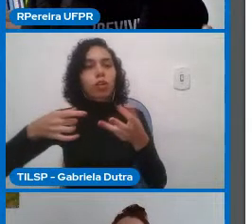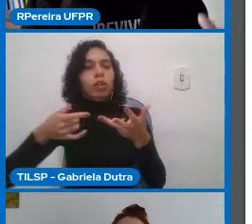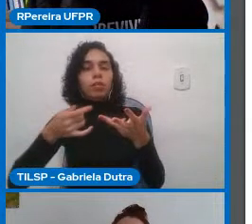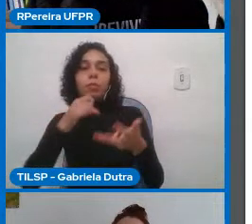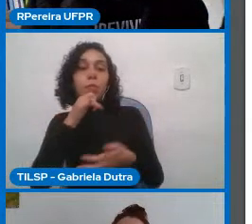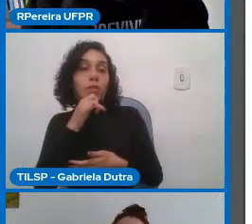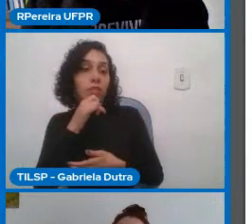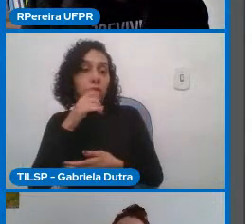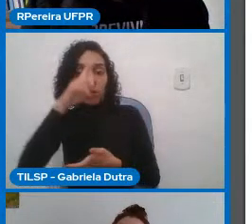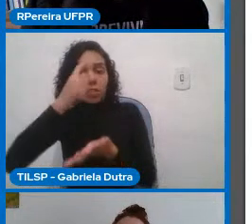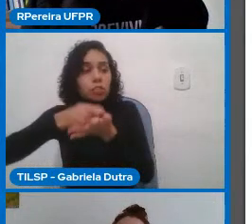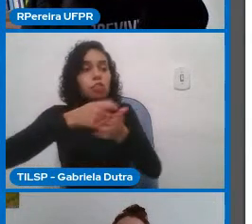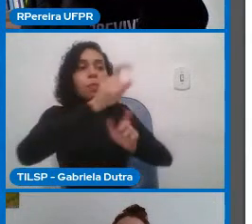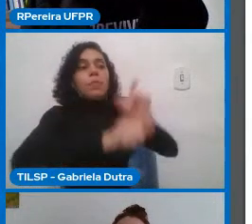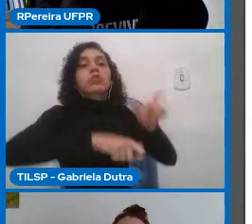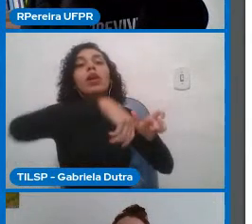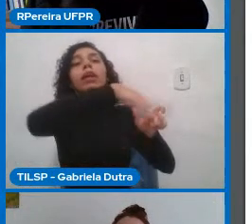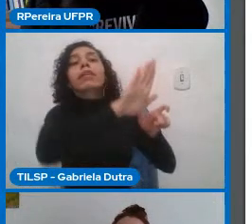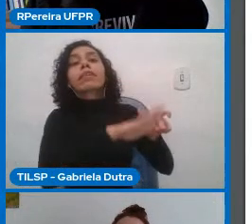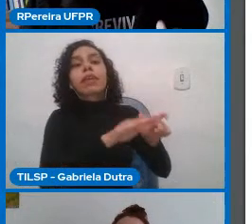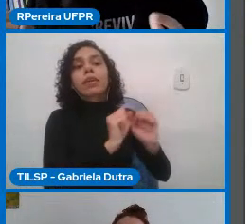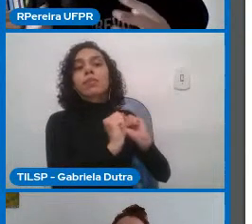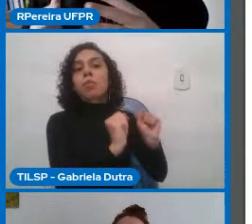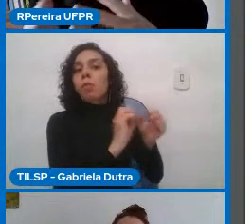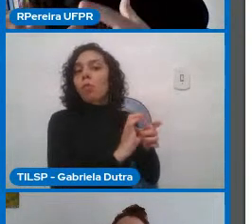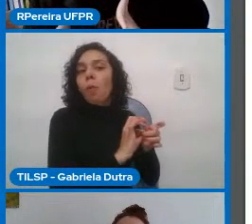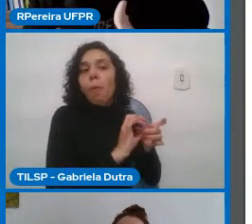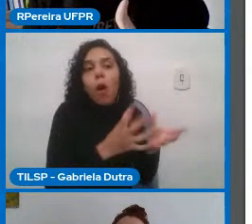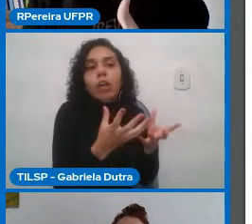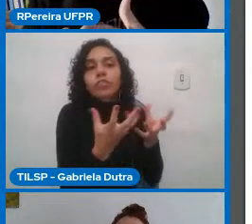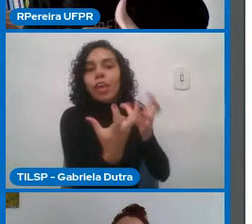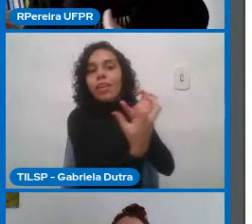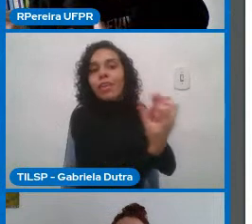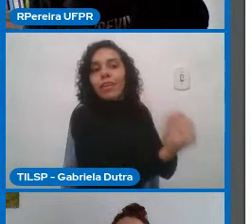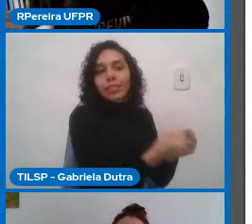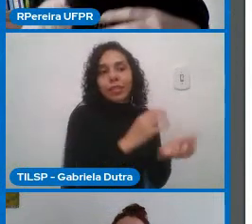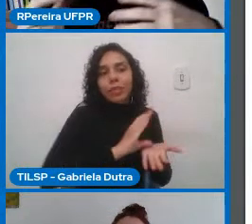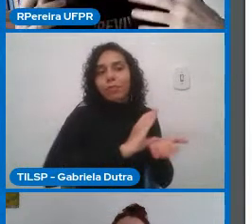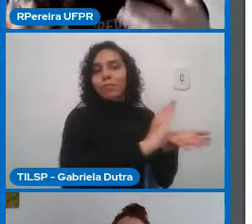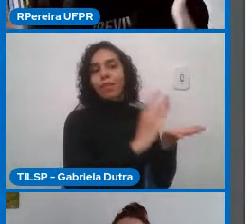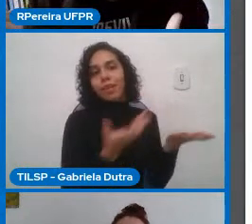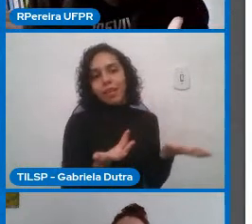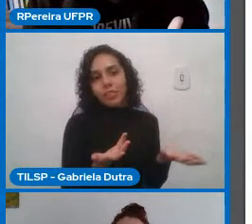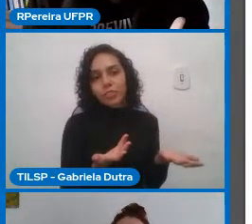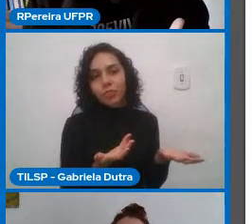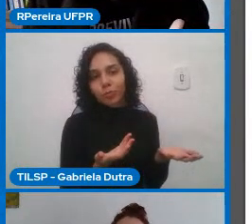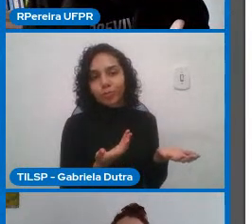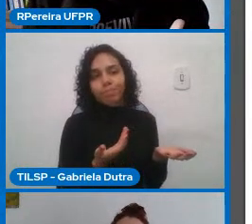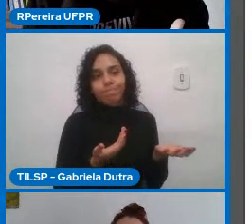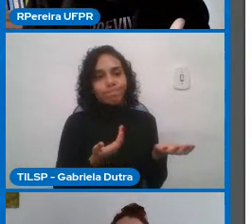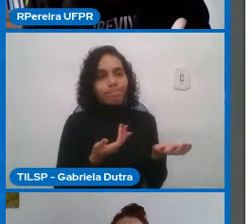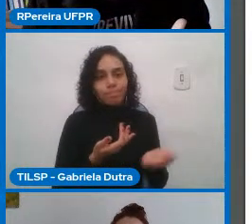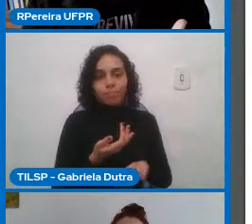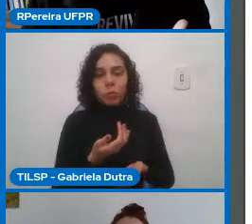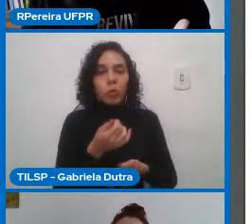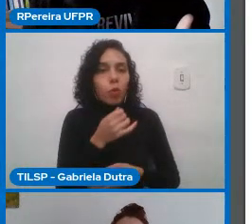decidindo quem vai ter liberdade condicional, decidindo quem vai ter acesso a tratamento médico.